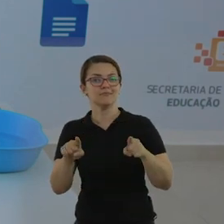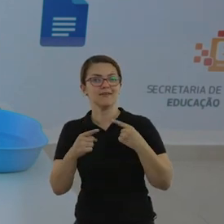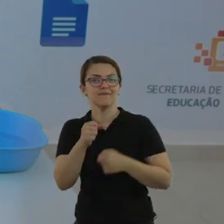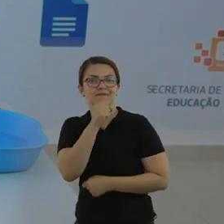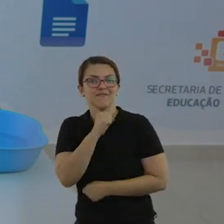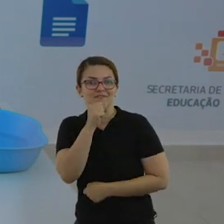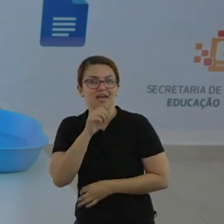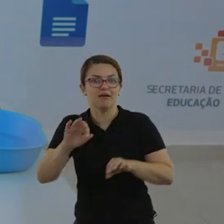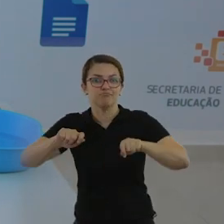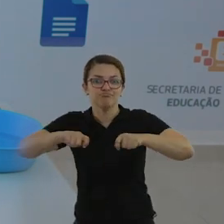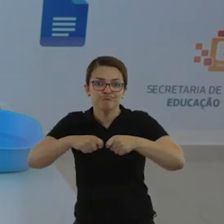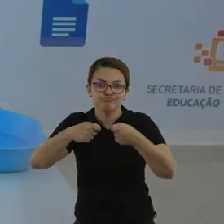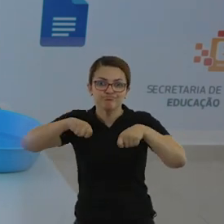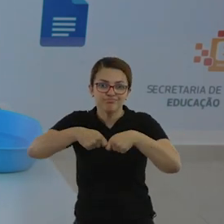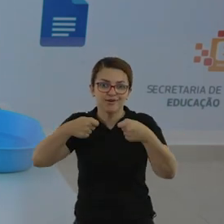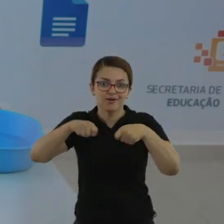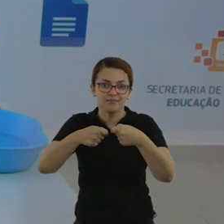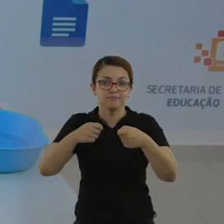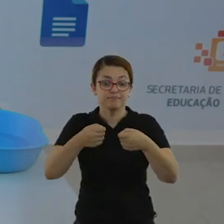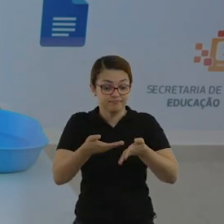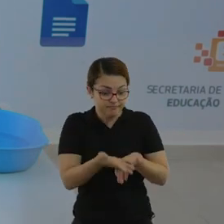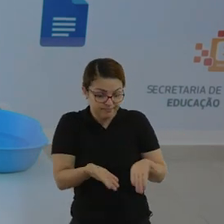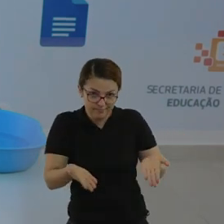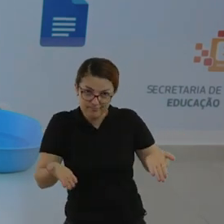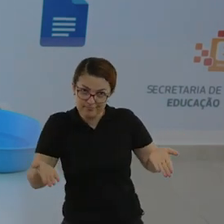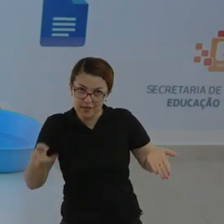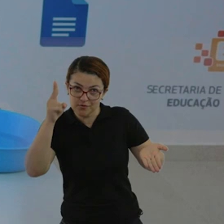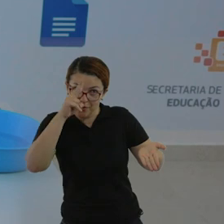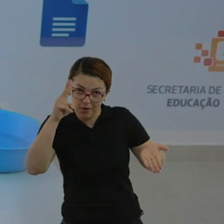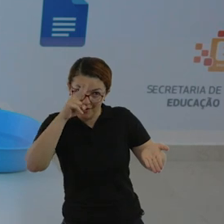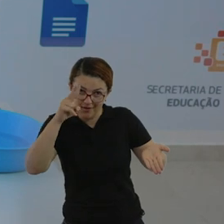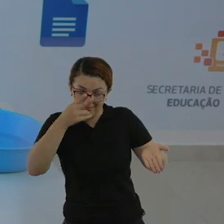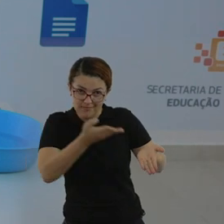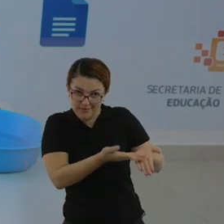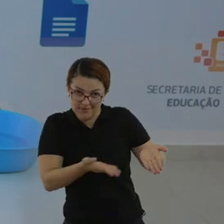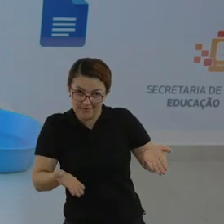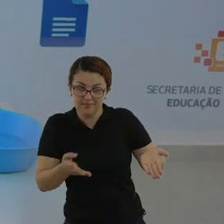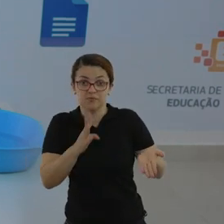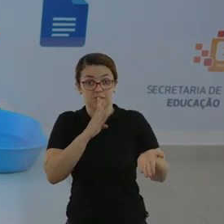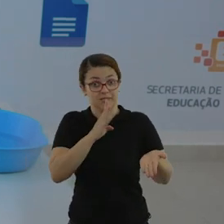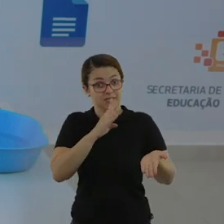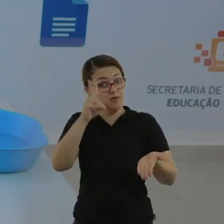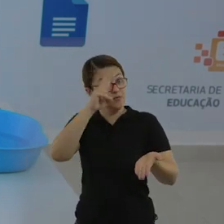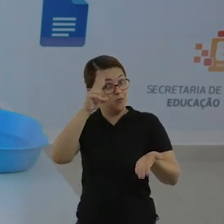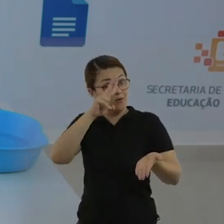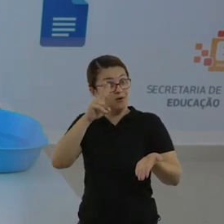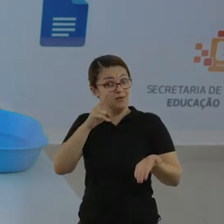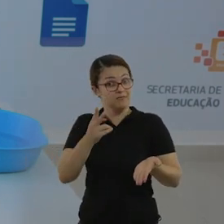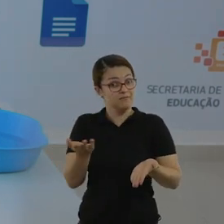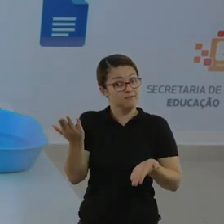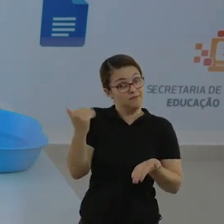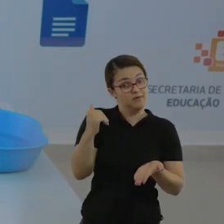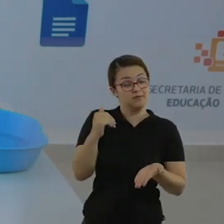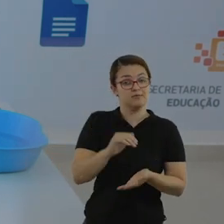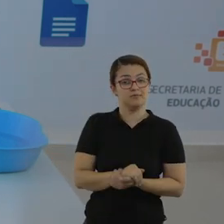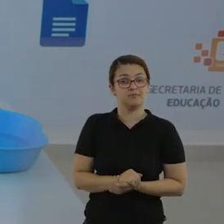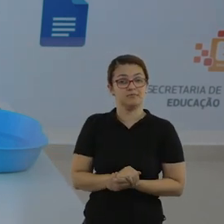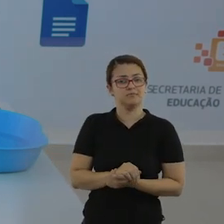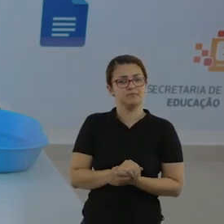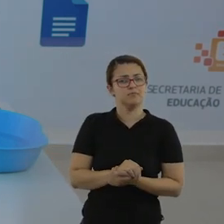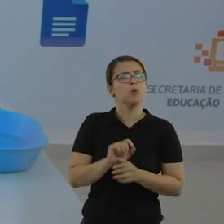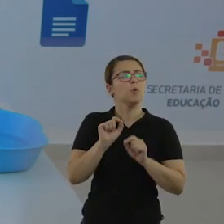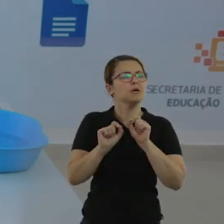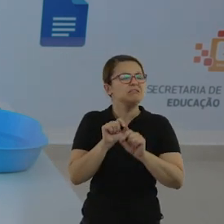Velha Afiar, por isso eu trouxe esse cenário aqui para vocês. Vamos conhecer a história? Se você ainda não conhece,